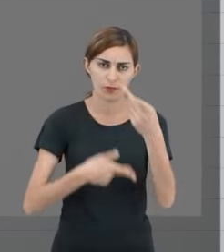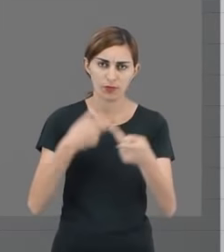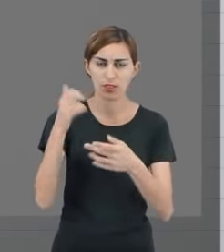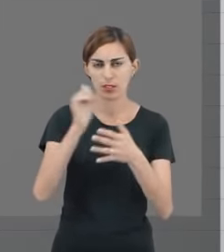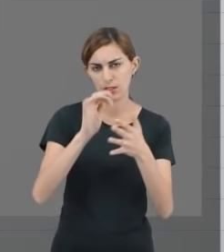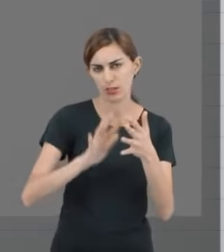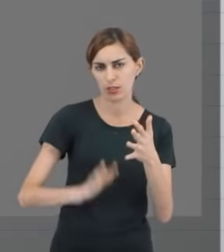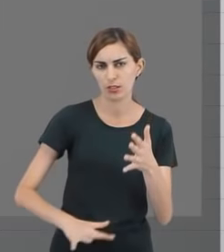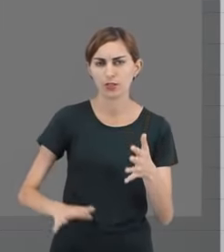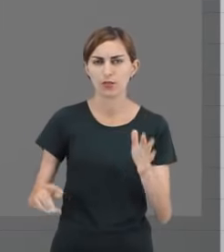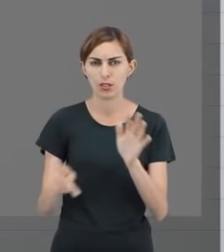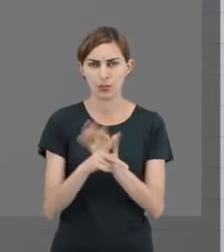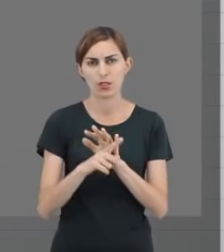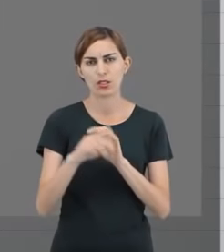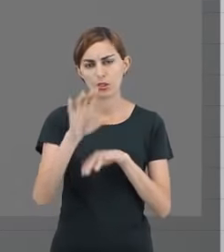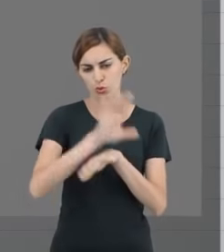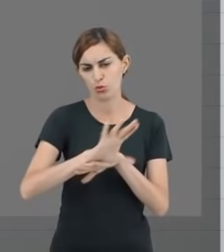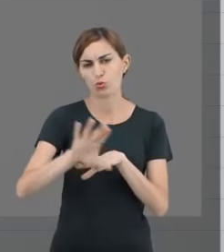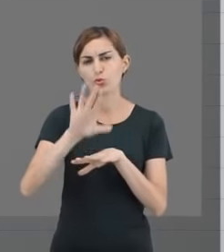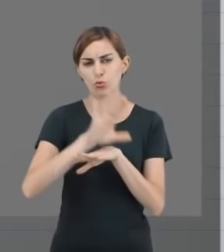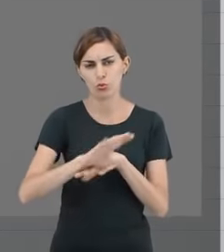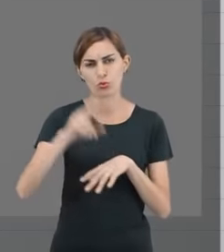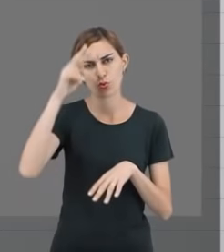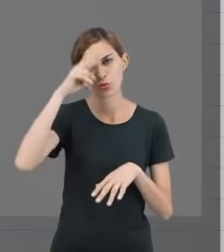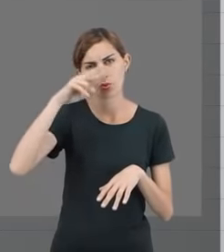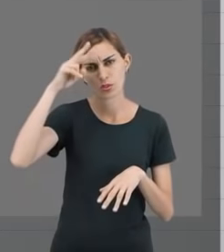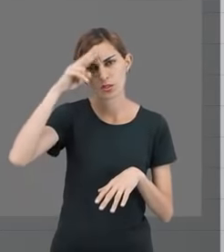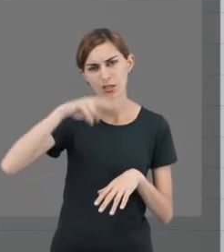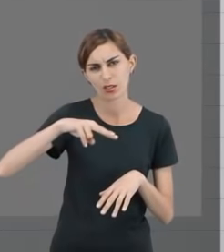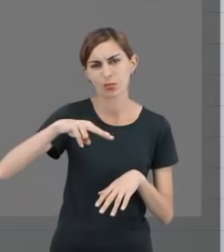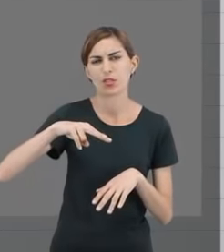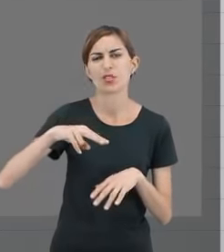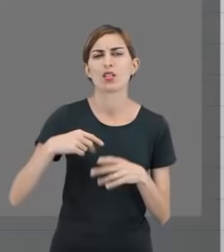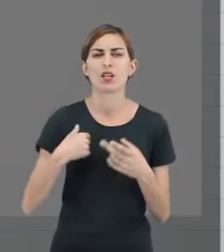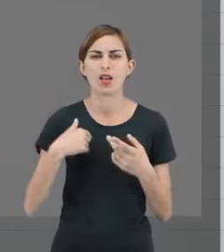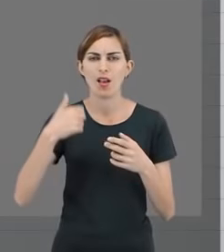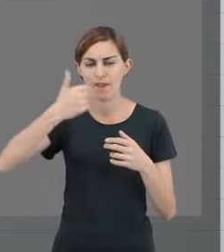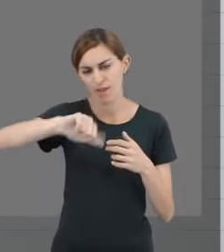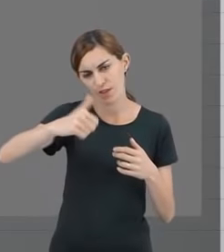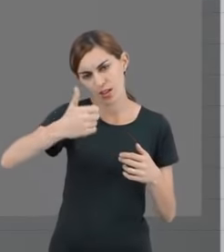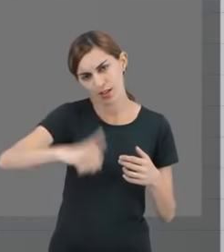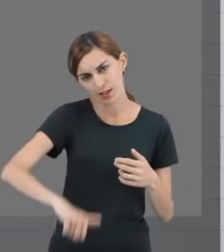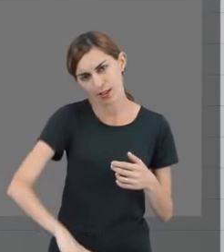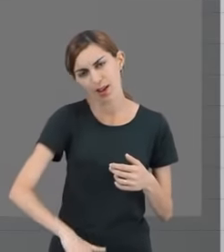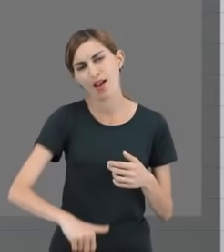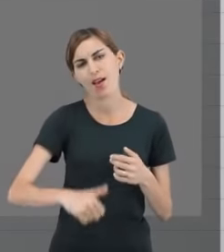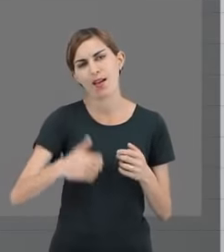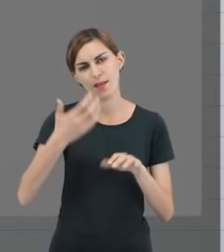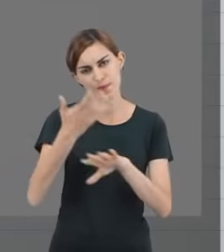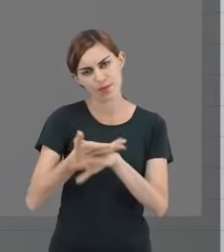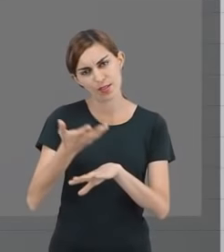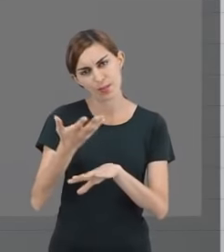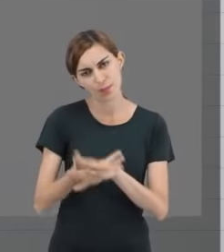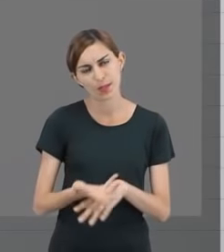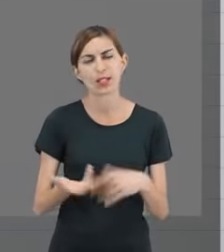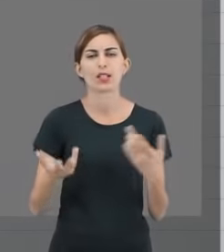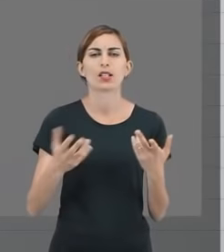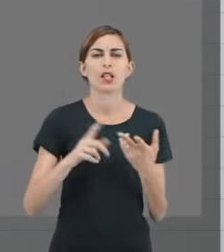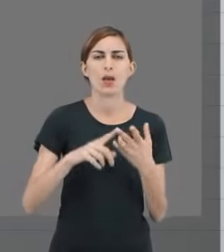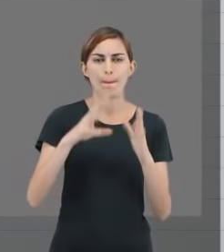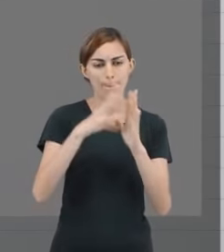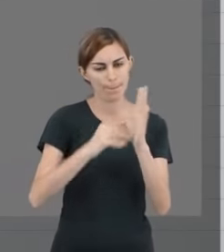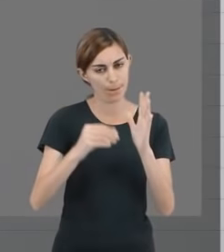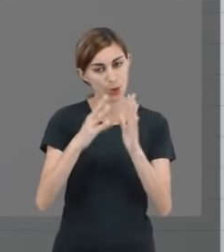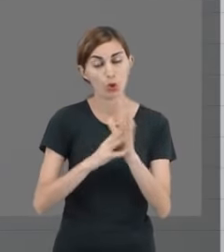atividades que compõem esses cursos. Você lembra que no começo a gente falou que ia avaliar por disciplina, por competência, por